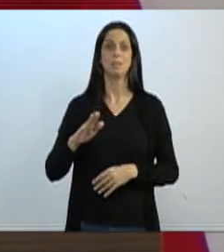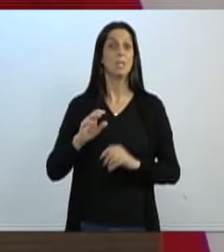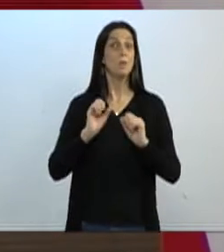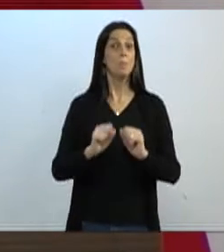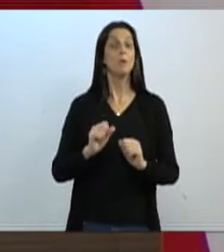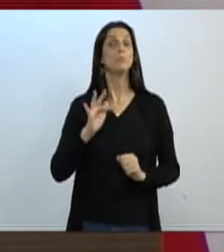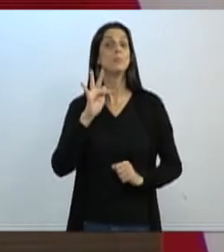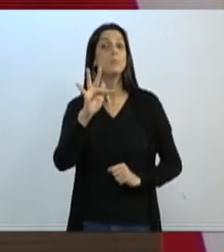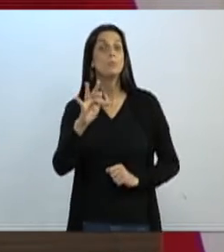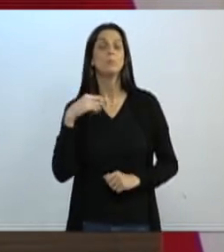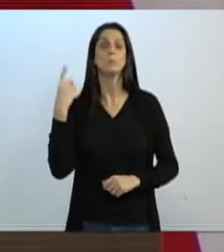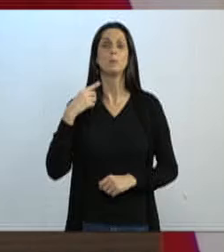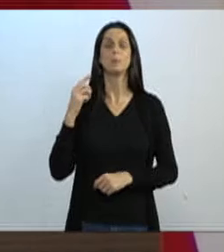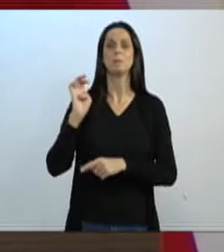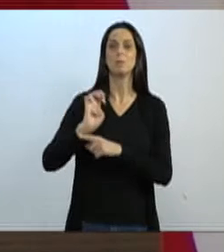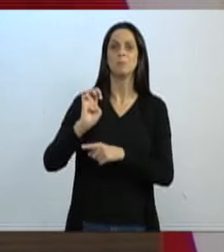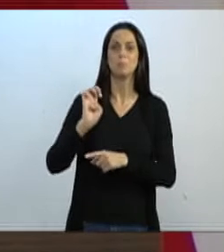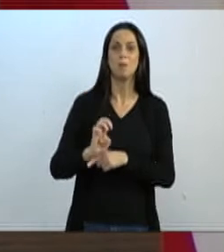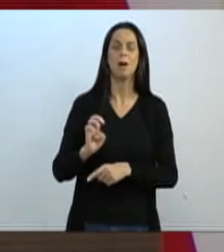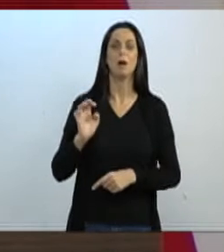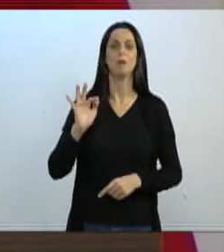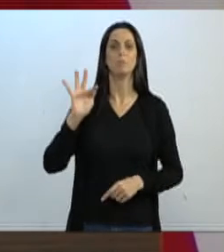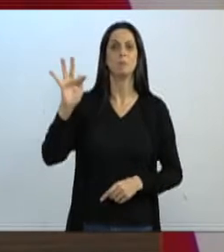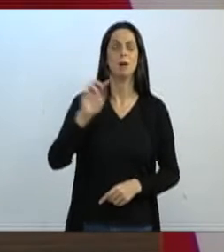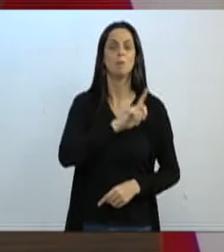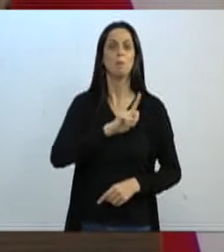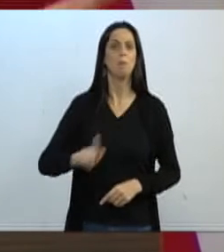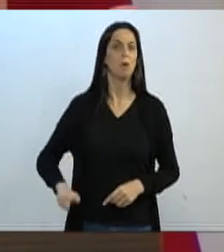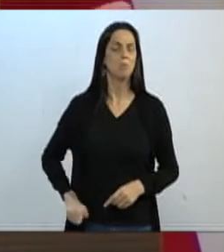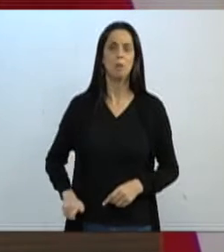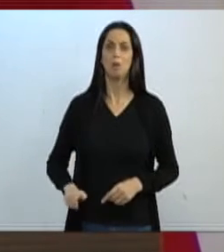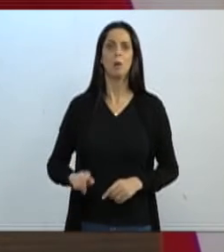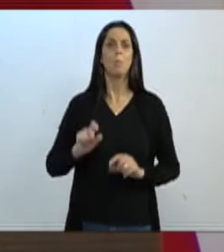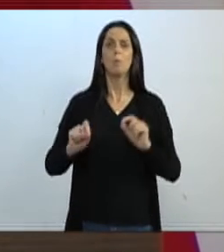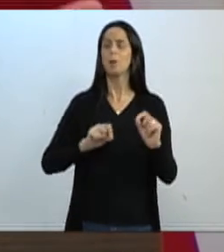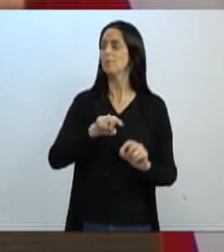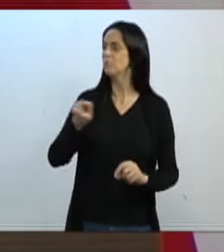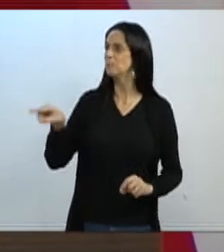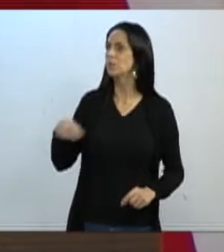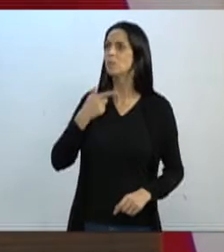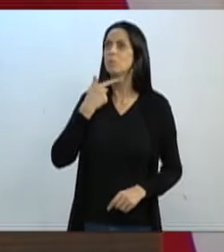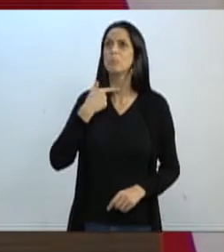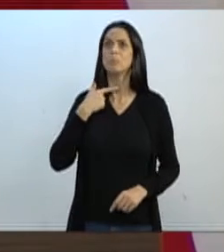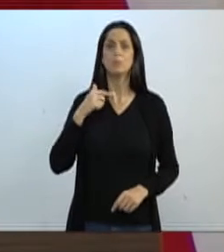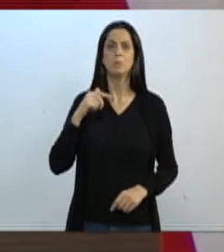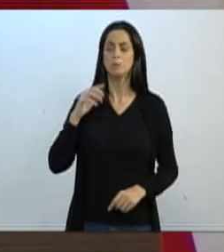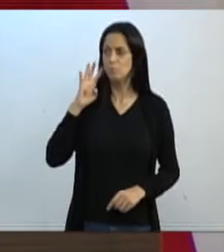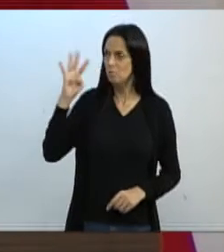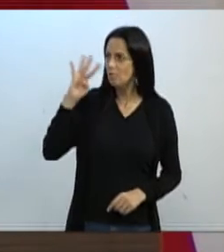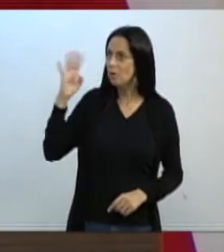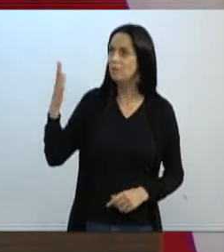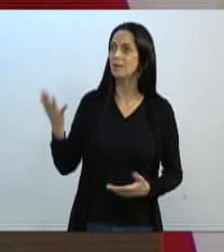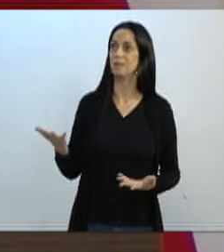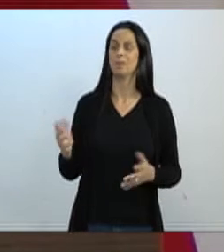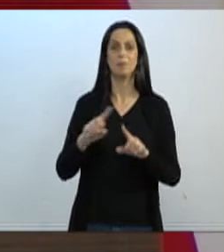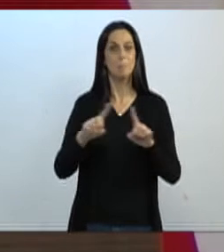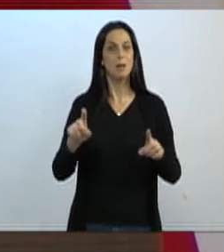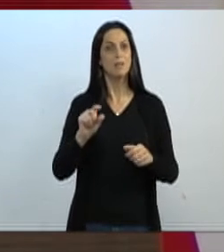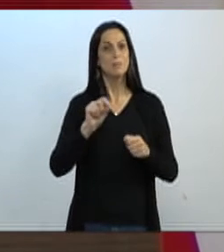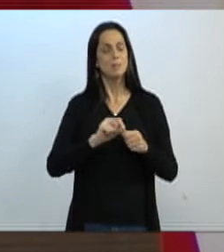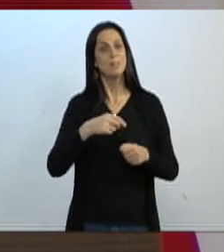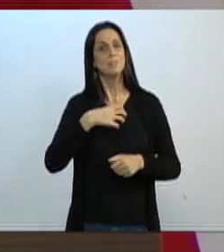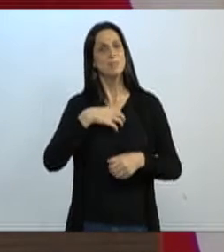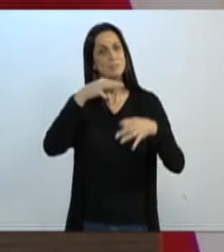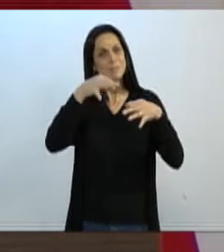estadual, deputado federal, governador, seja lá o que o coração de vocês desejem, façam isso. Só que façam de forma